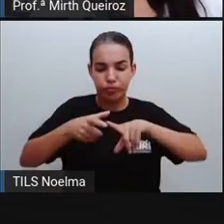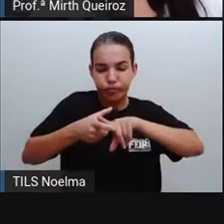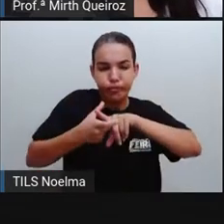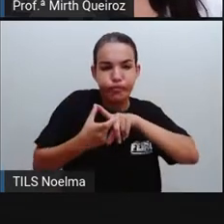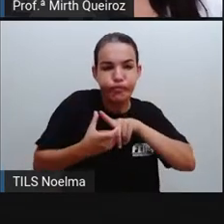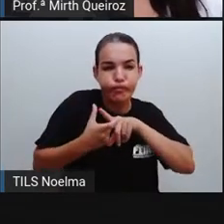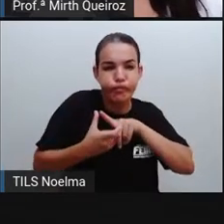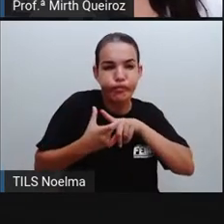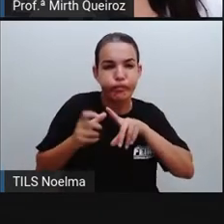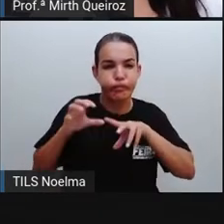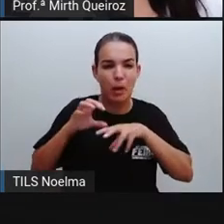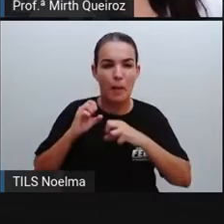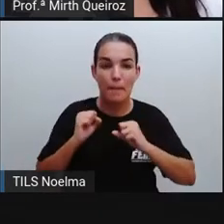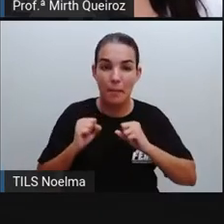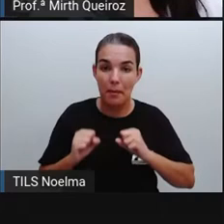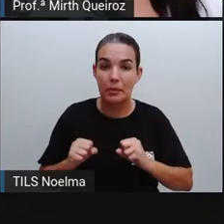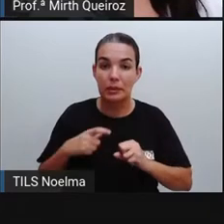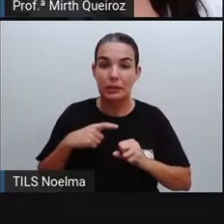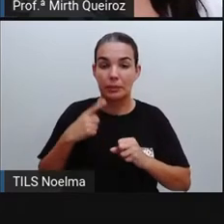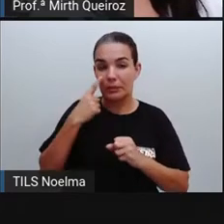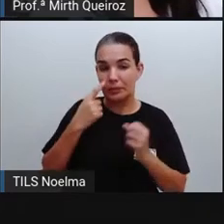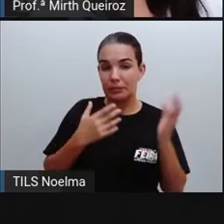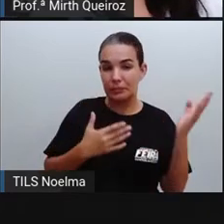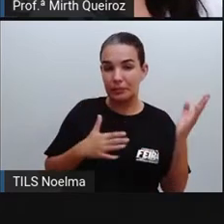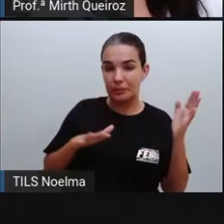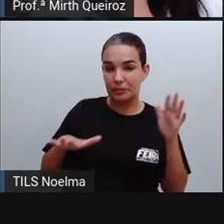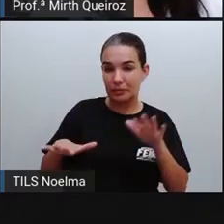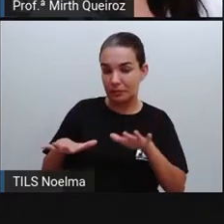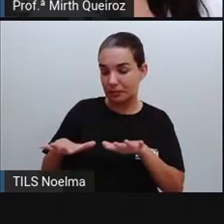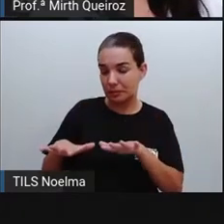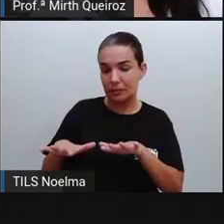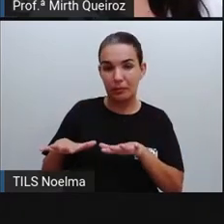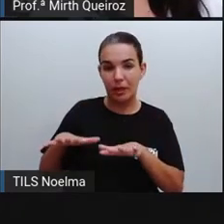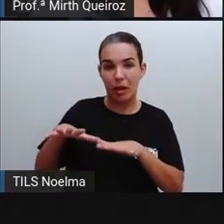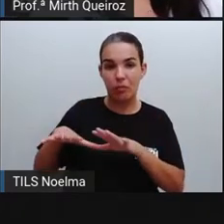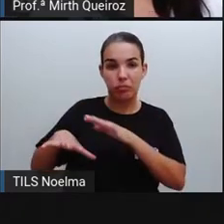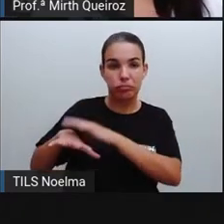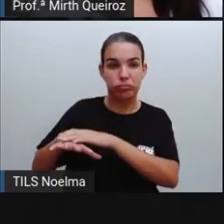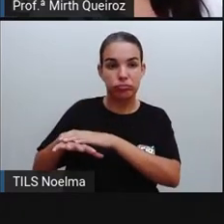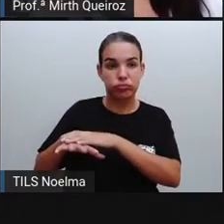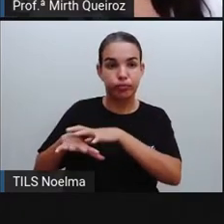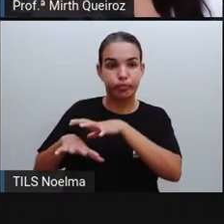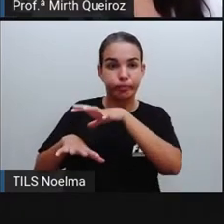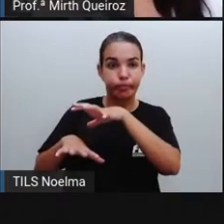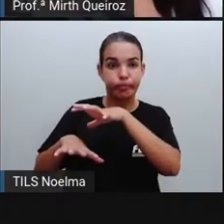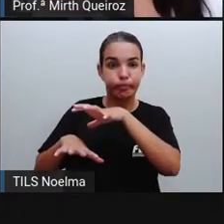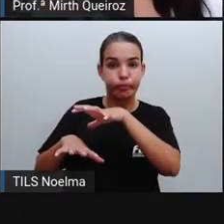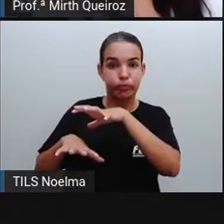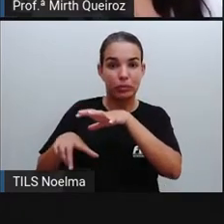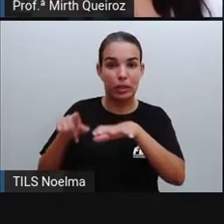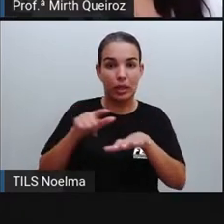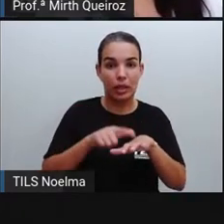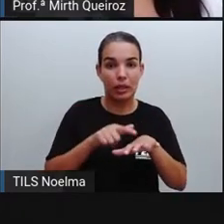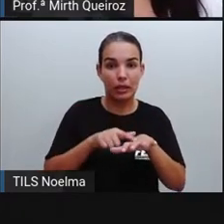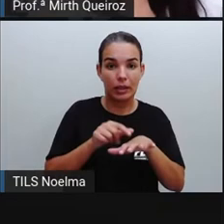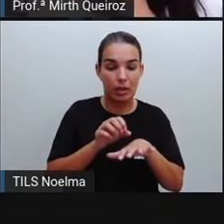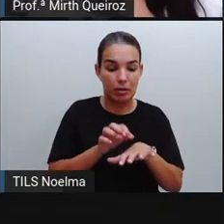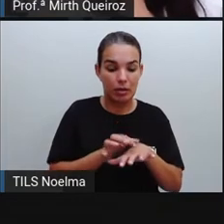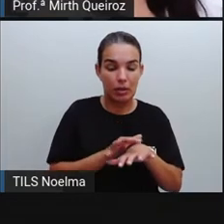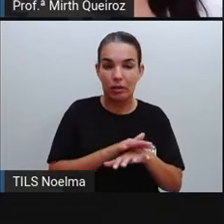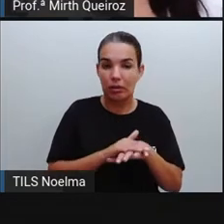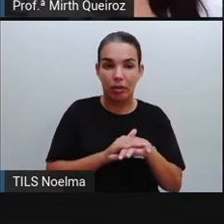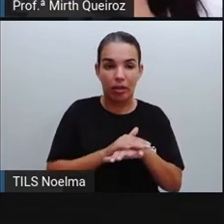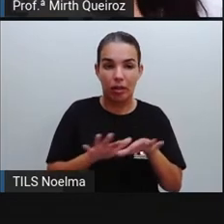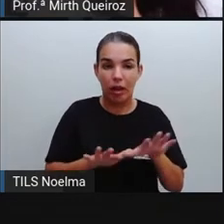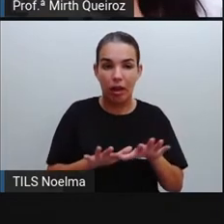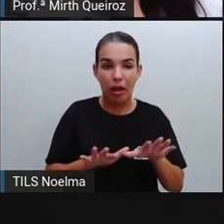nas articulações, a gente pode comparar aqui uma mão e outra, né? Aqui os dedinhos, né? As articulações aí presentes